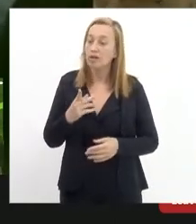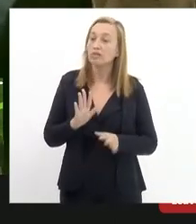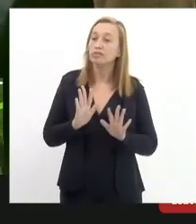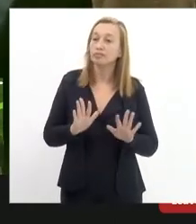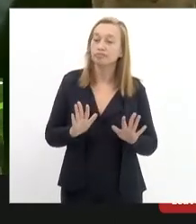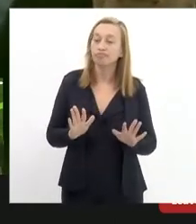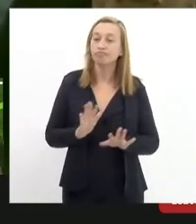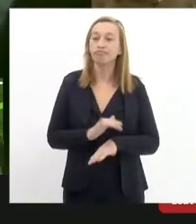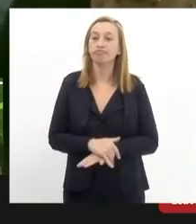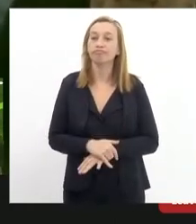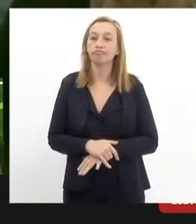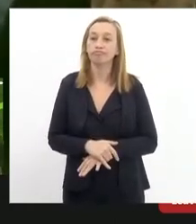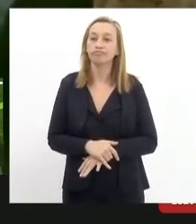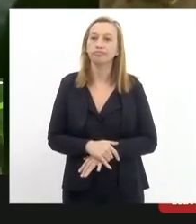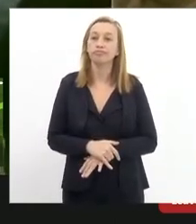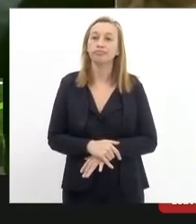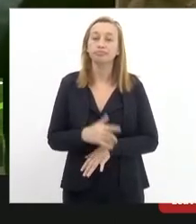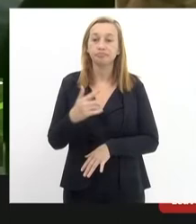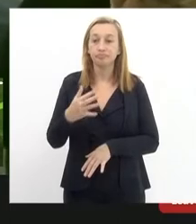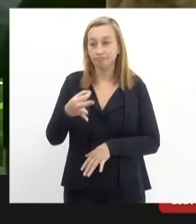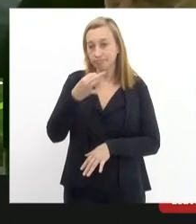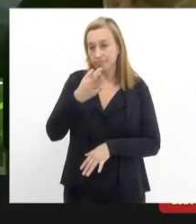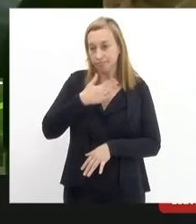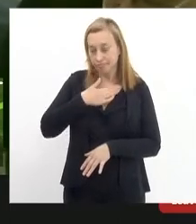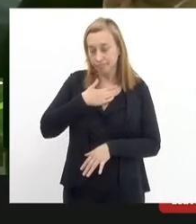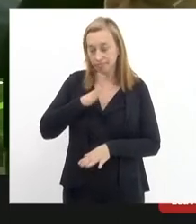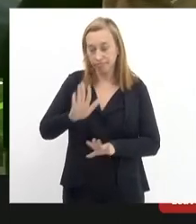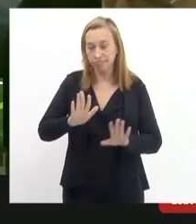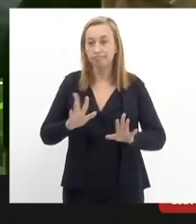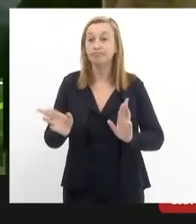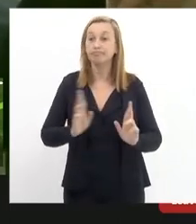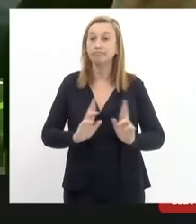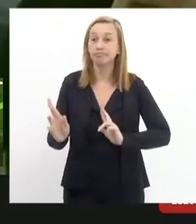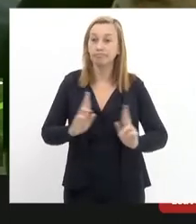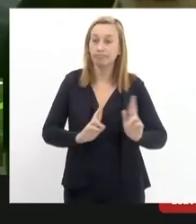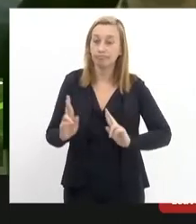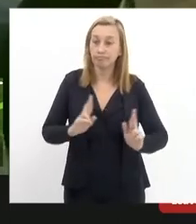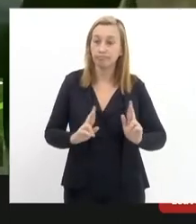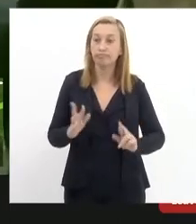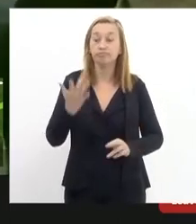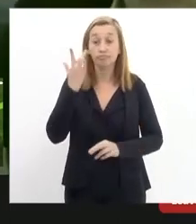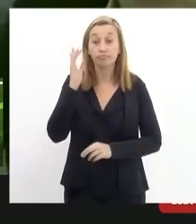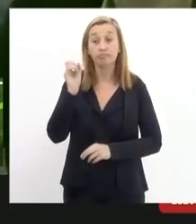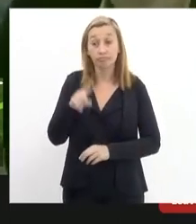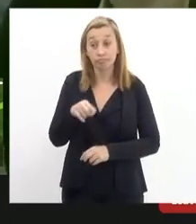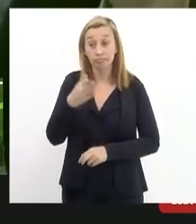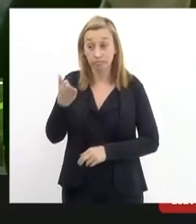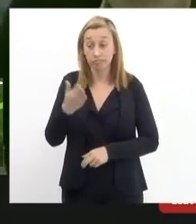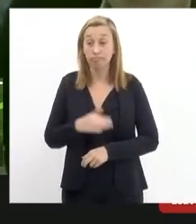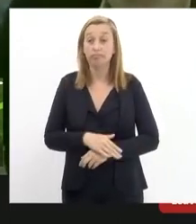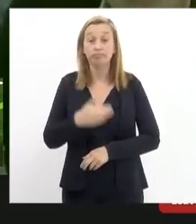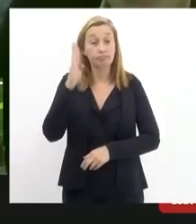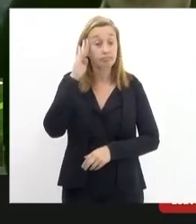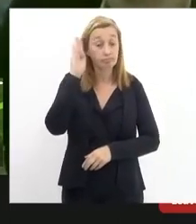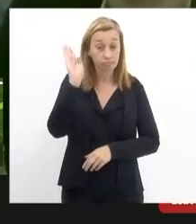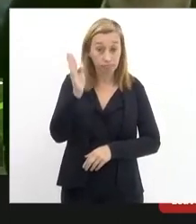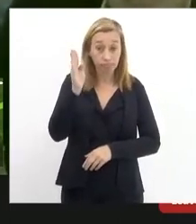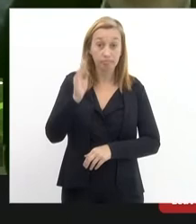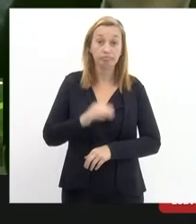manifestar o meu ponto de vista com relação eu acho que essa é a principal